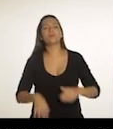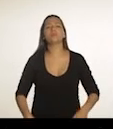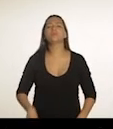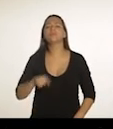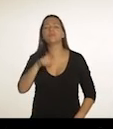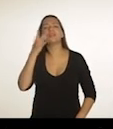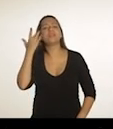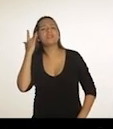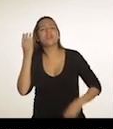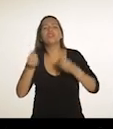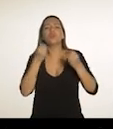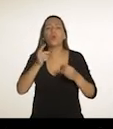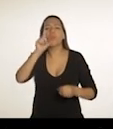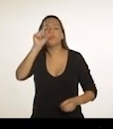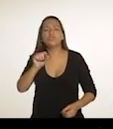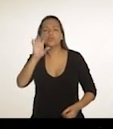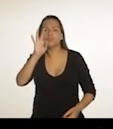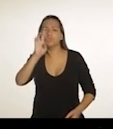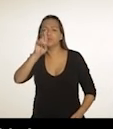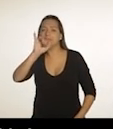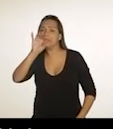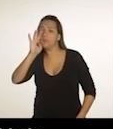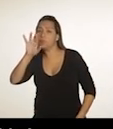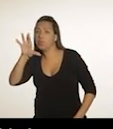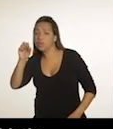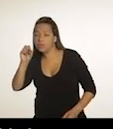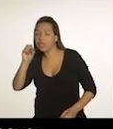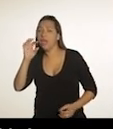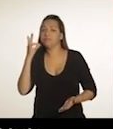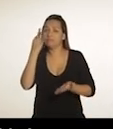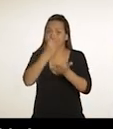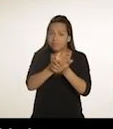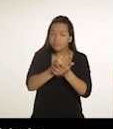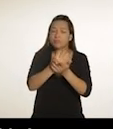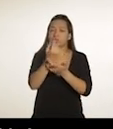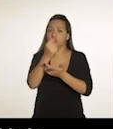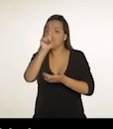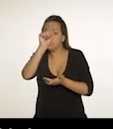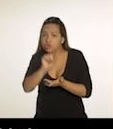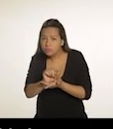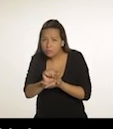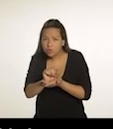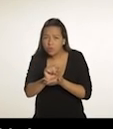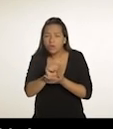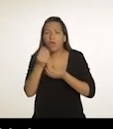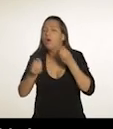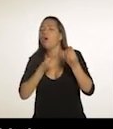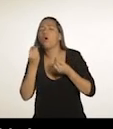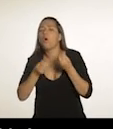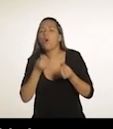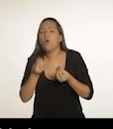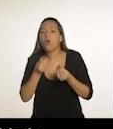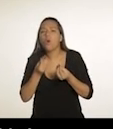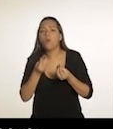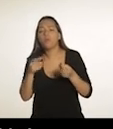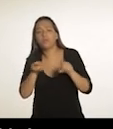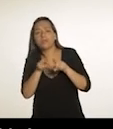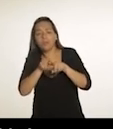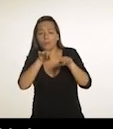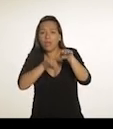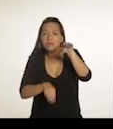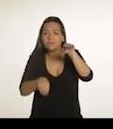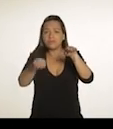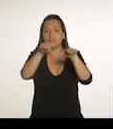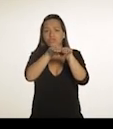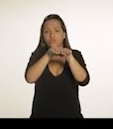é reduzir a carga tributária em termos gerais, para você gerar mais riqueza, enriquecer as pessoas e de forma indireta você acabar reduzindo a